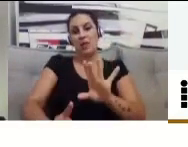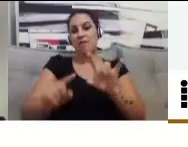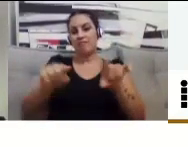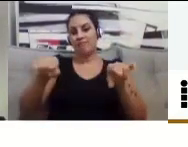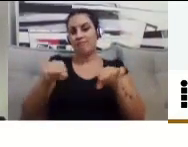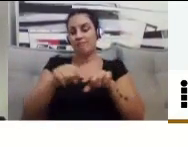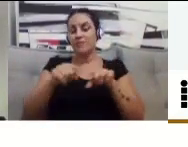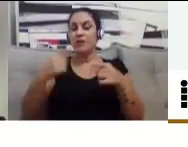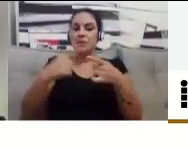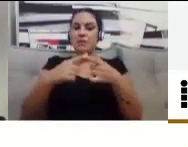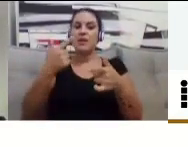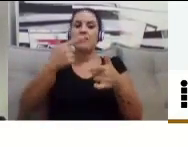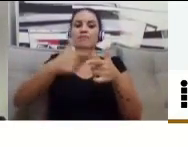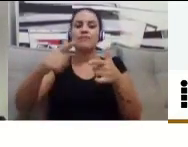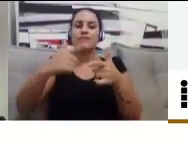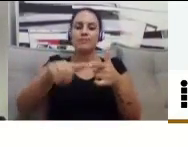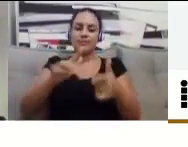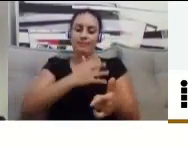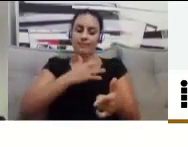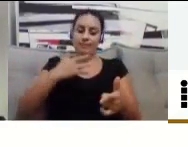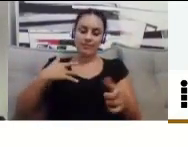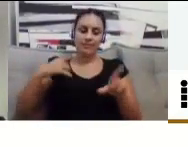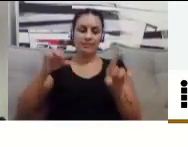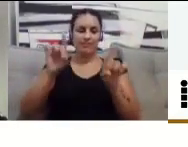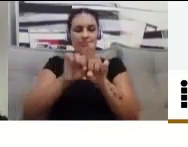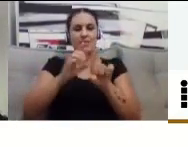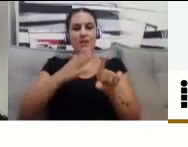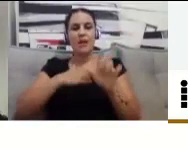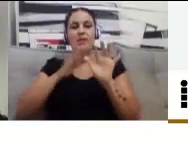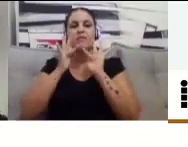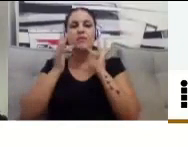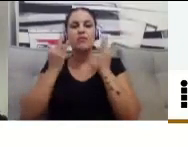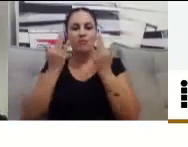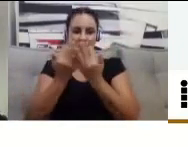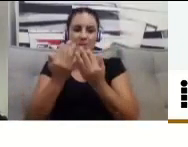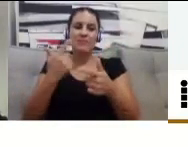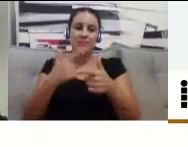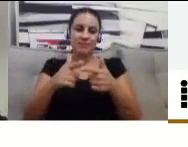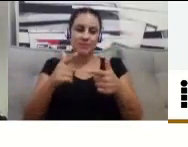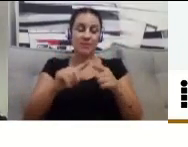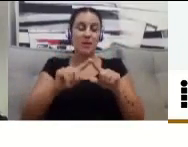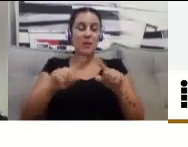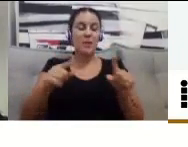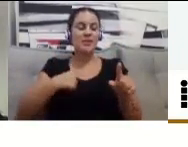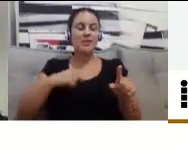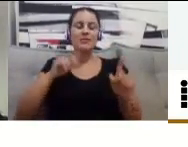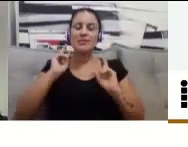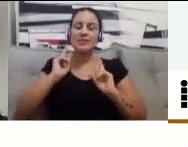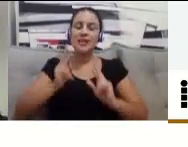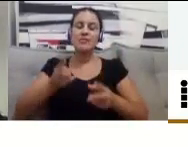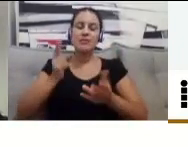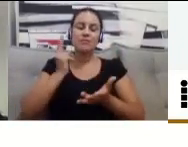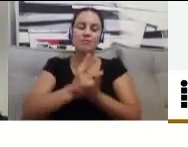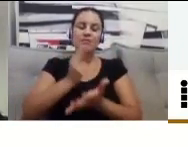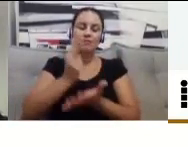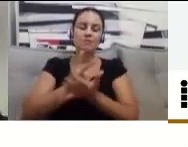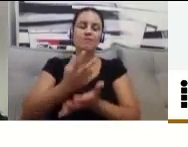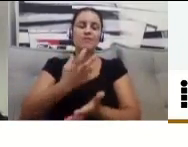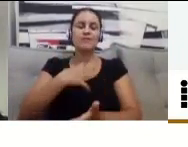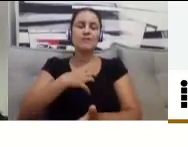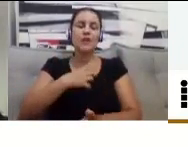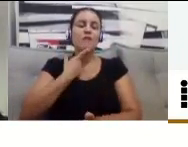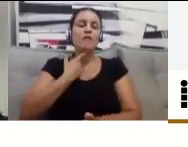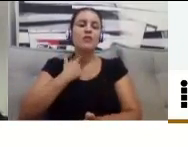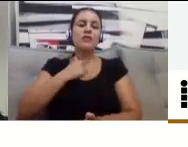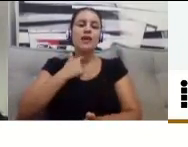familiares, então, mas sempre desejando concluir. É muito triste, a gente não concluir alguma coisa e